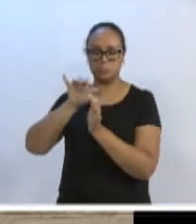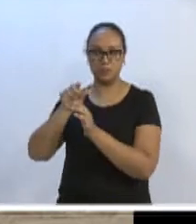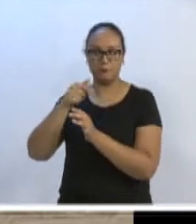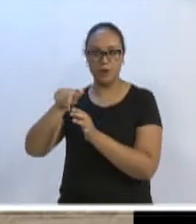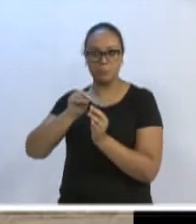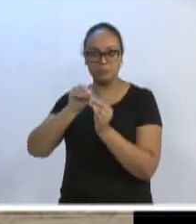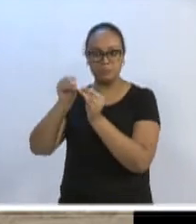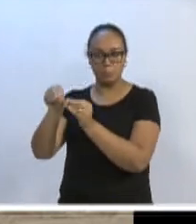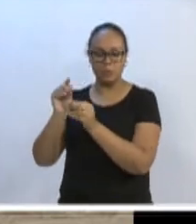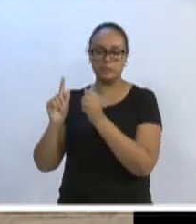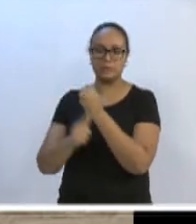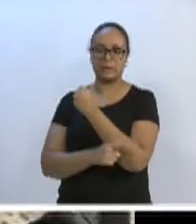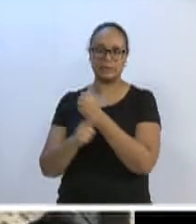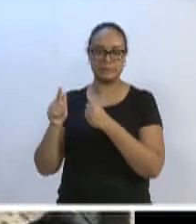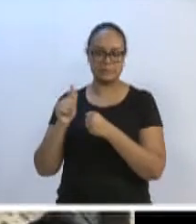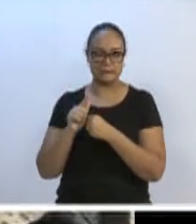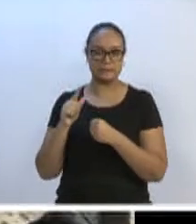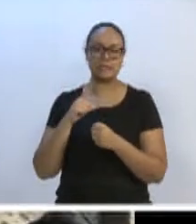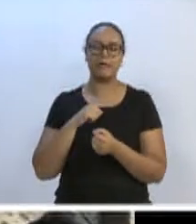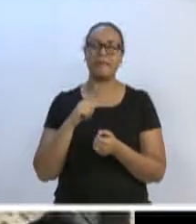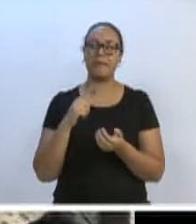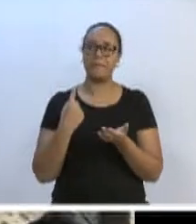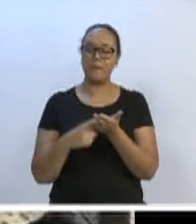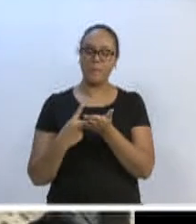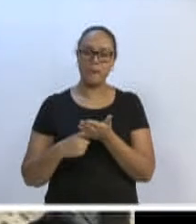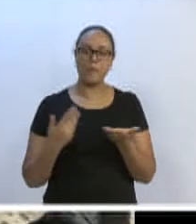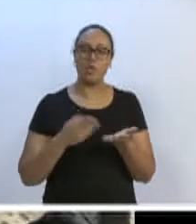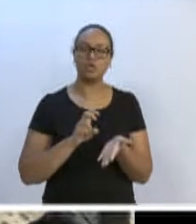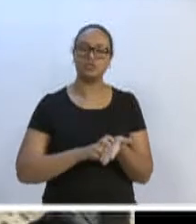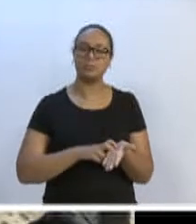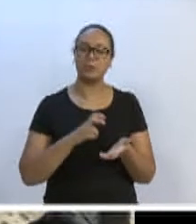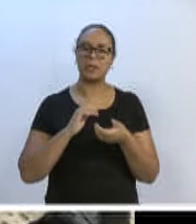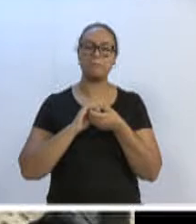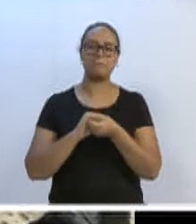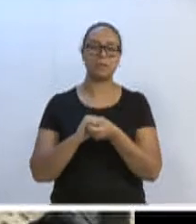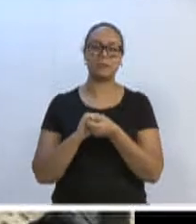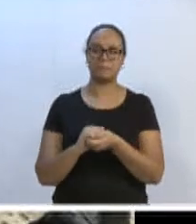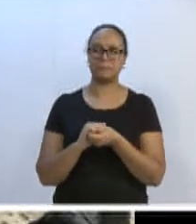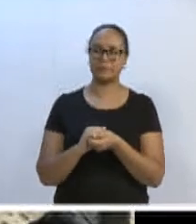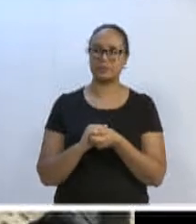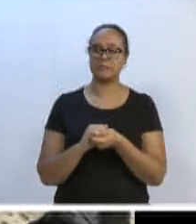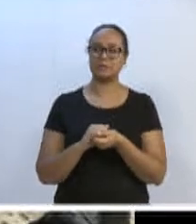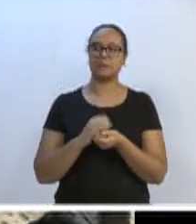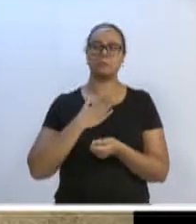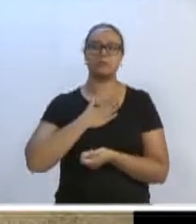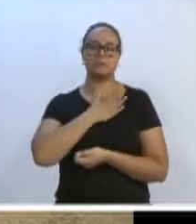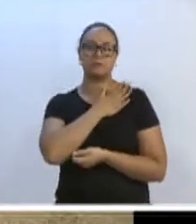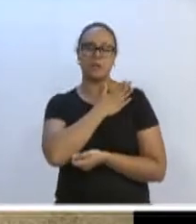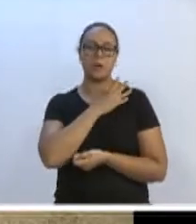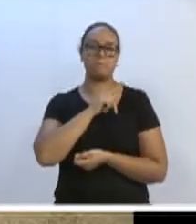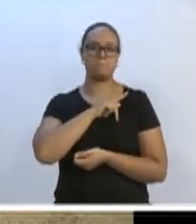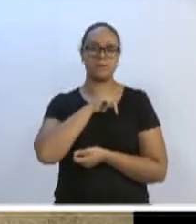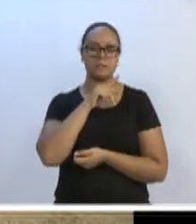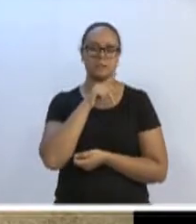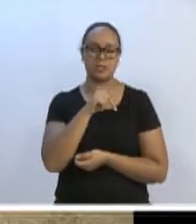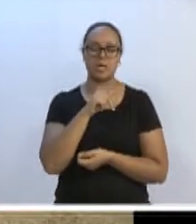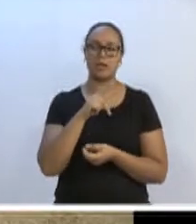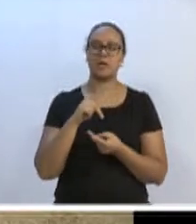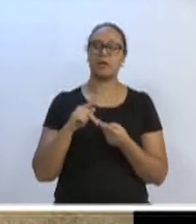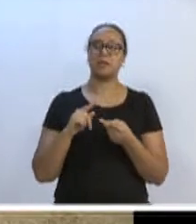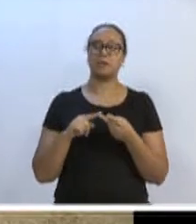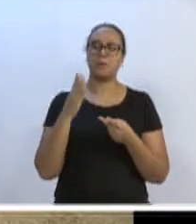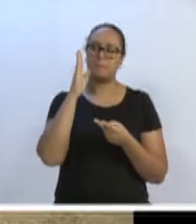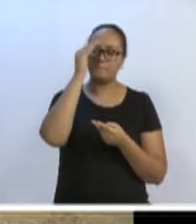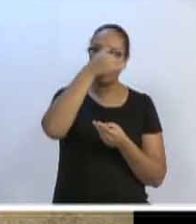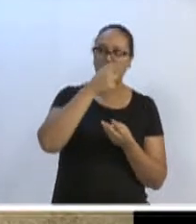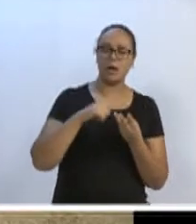positiva que tivemos hoje pela manhã, parabenizar o Intendente Ayrton Maçaneiro, o Prefeito Napoleão Bernardes, o Vice-Prefeito Mário e a todos